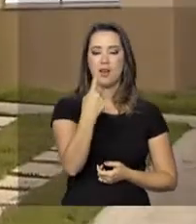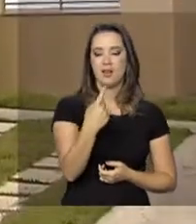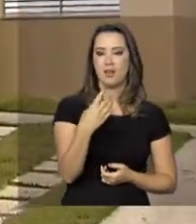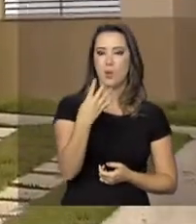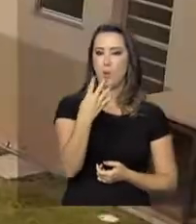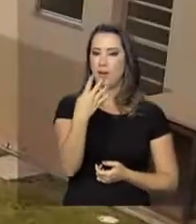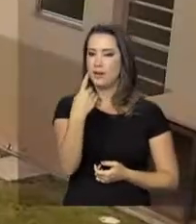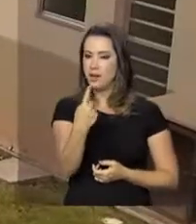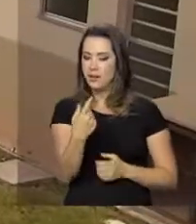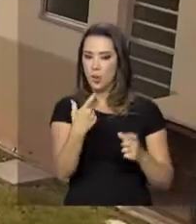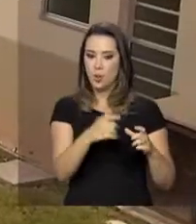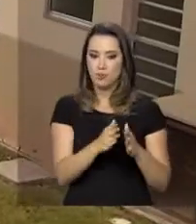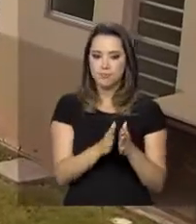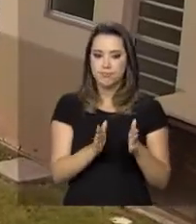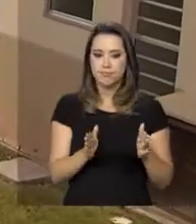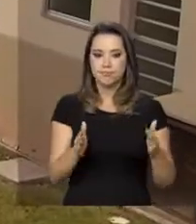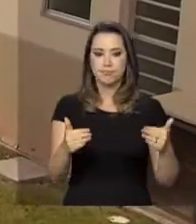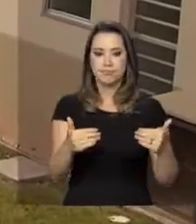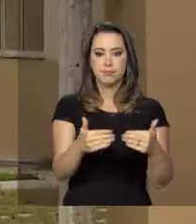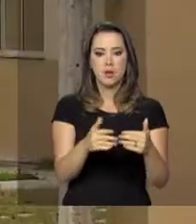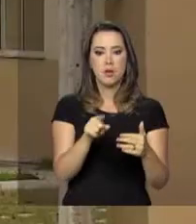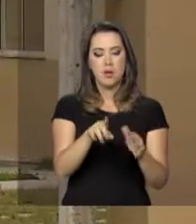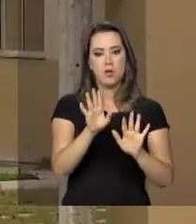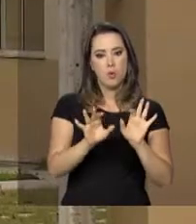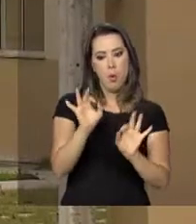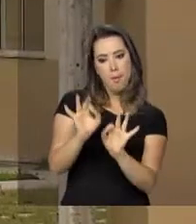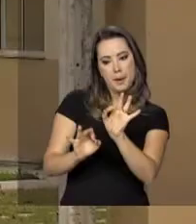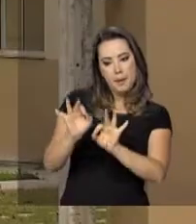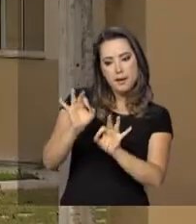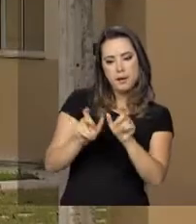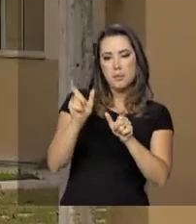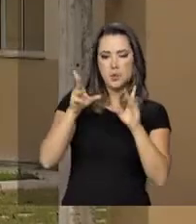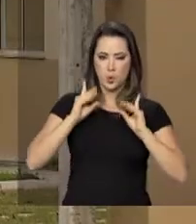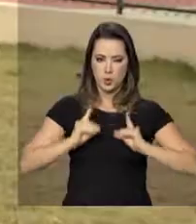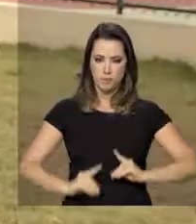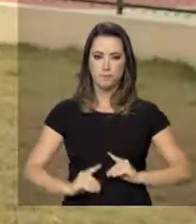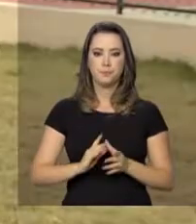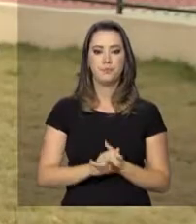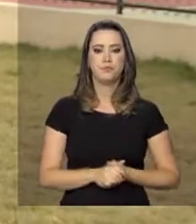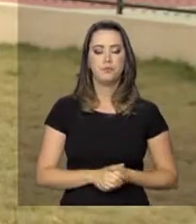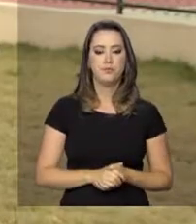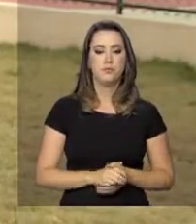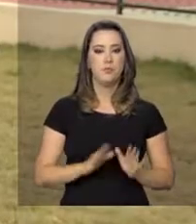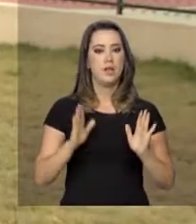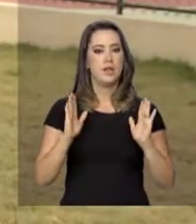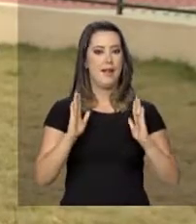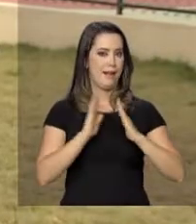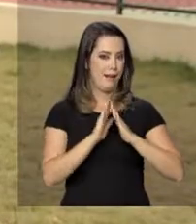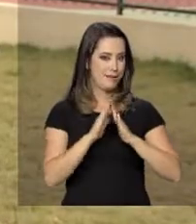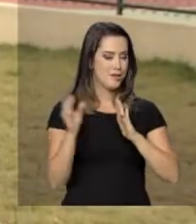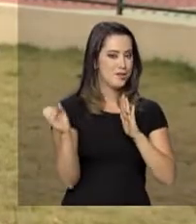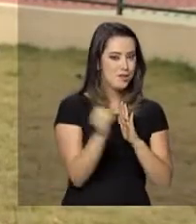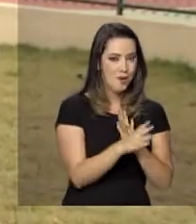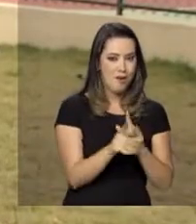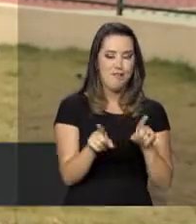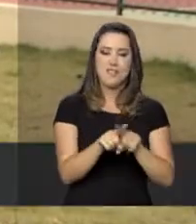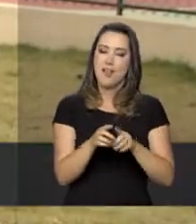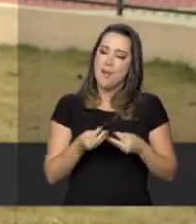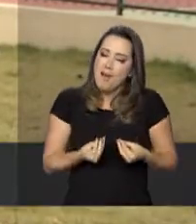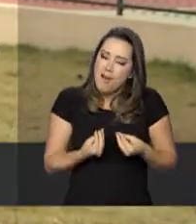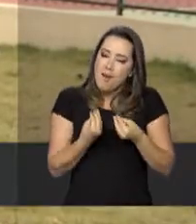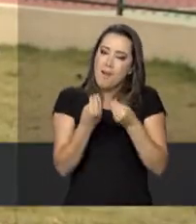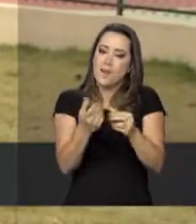quadrados, algumas adaptadas para portadores de necessidades especiais. Além da casa nova, os moradores também